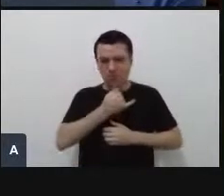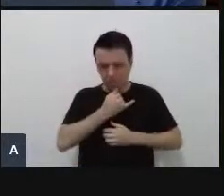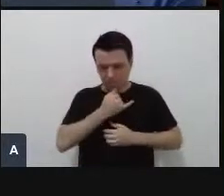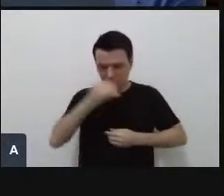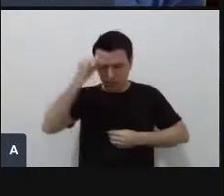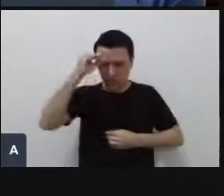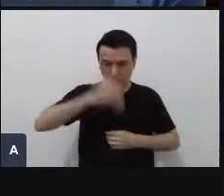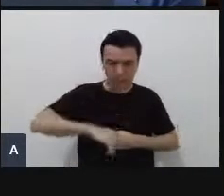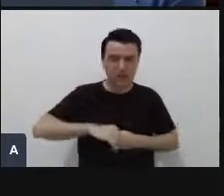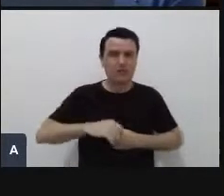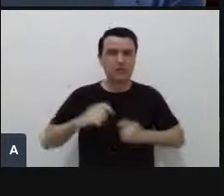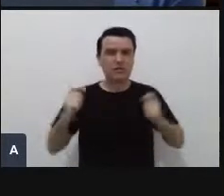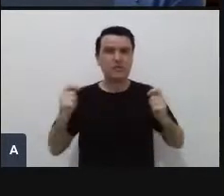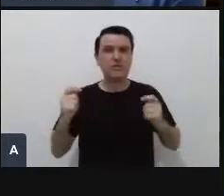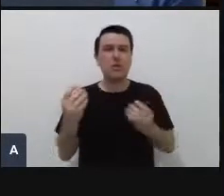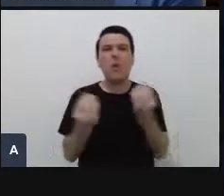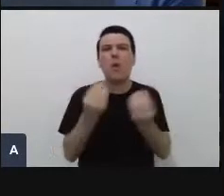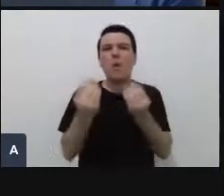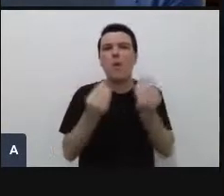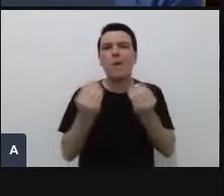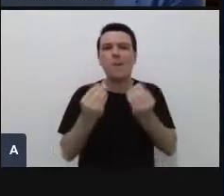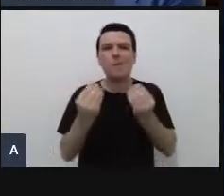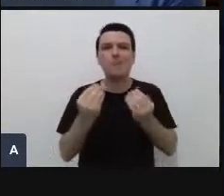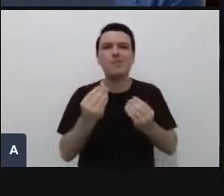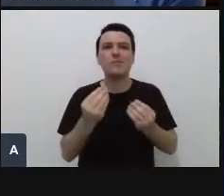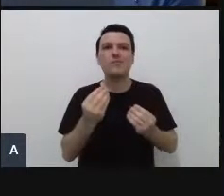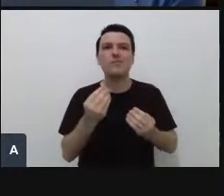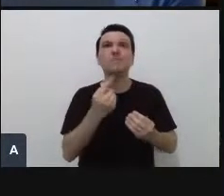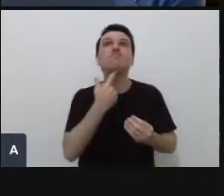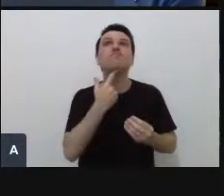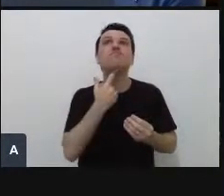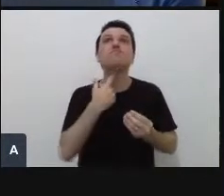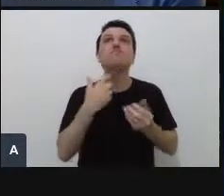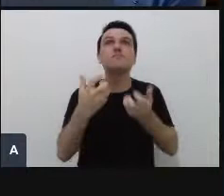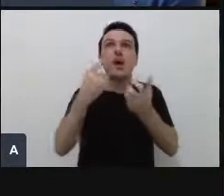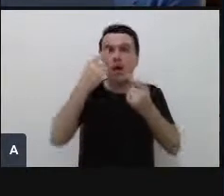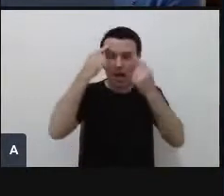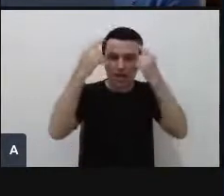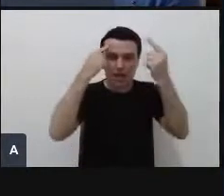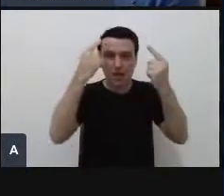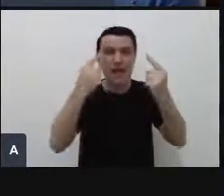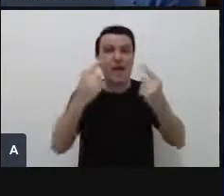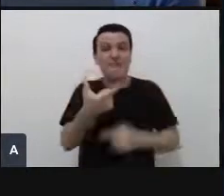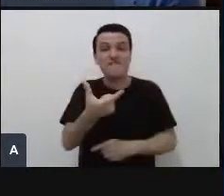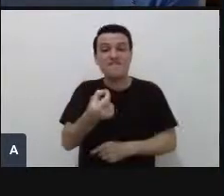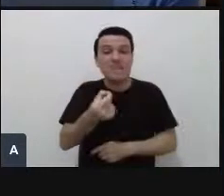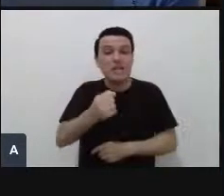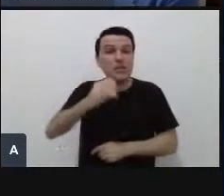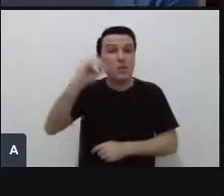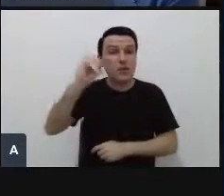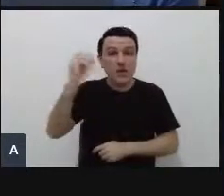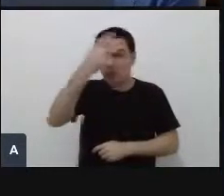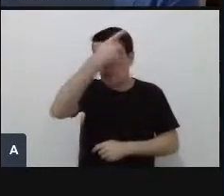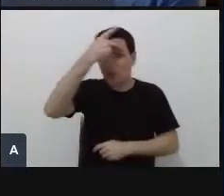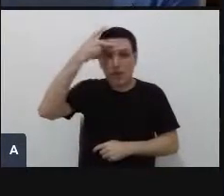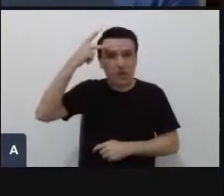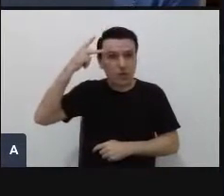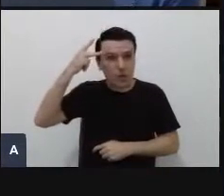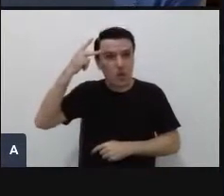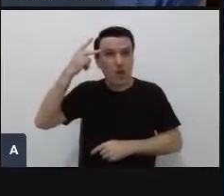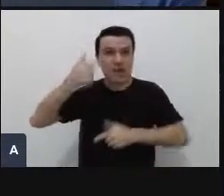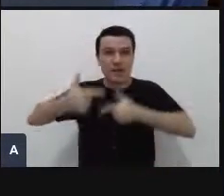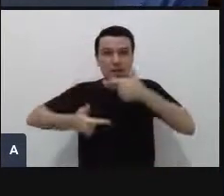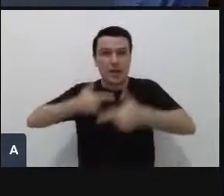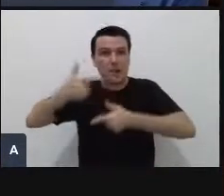que nível que se manifesta o nosso desejo por inovar. Então, apenas 20% das pessoas que tem um trabalho no mundo todo